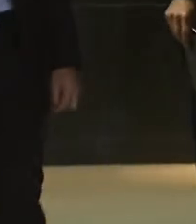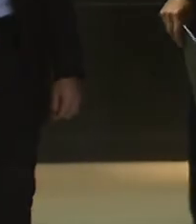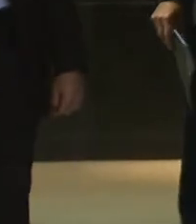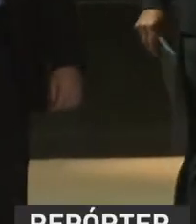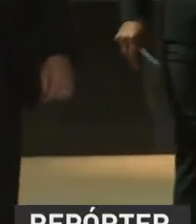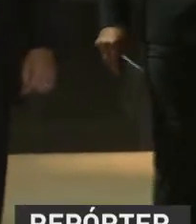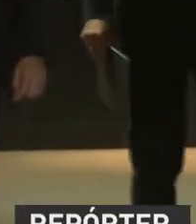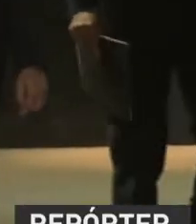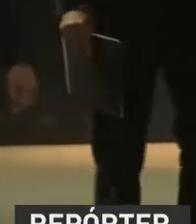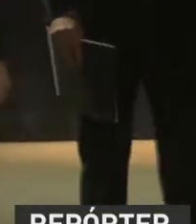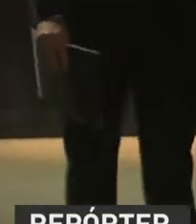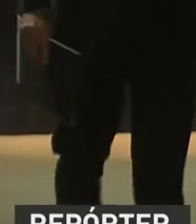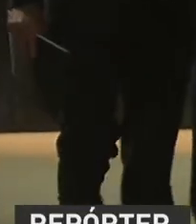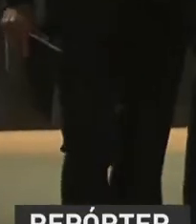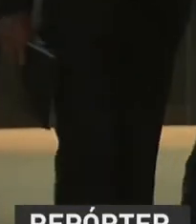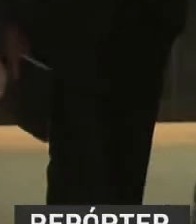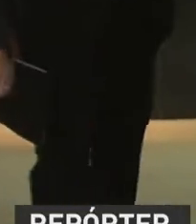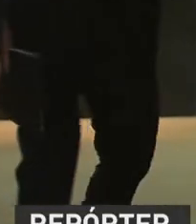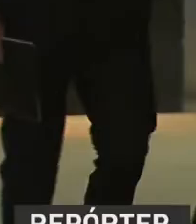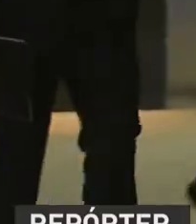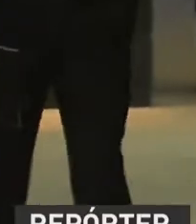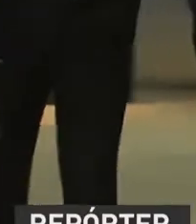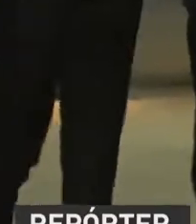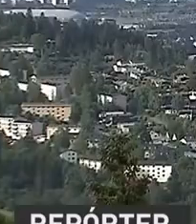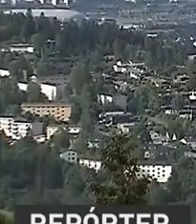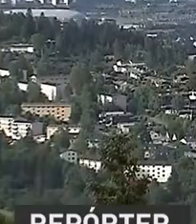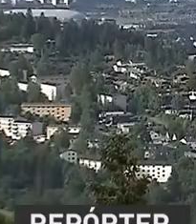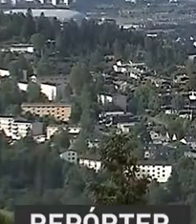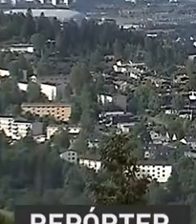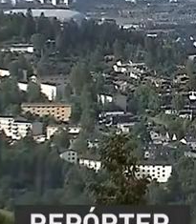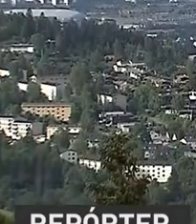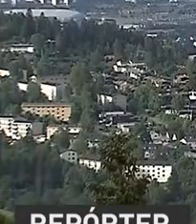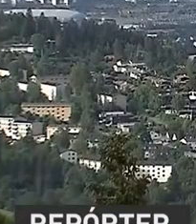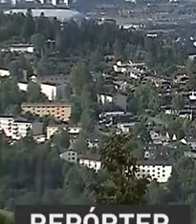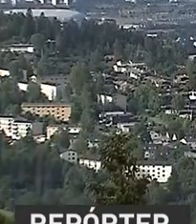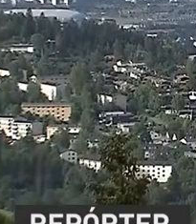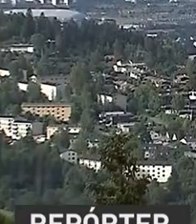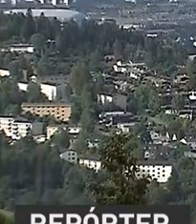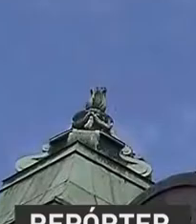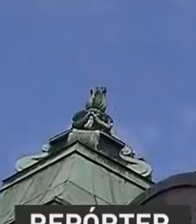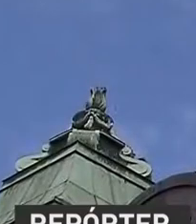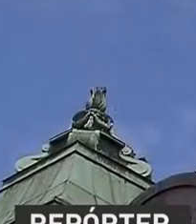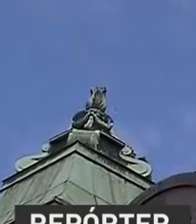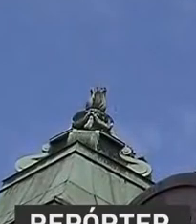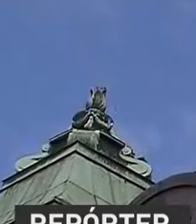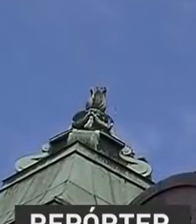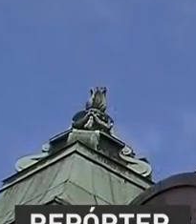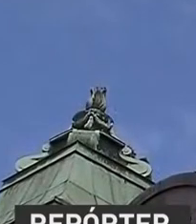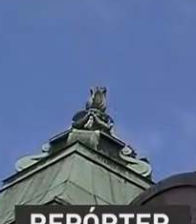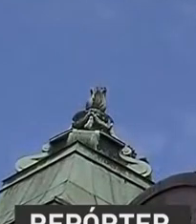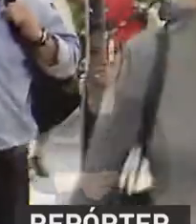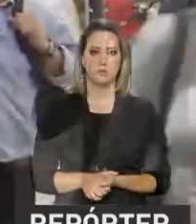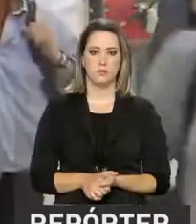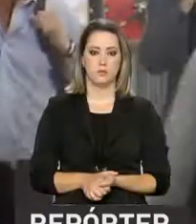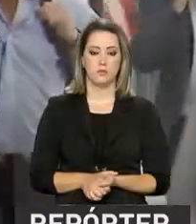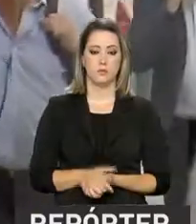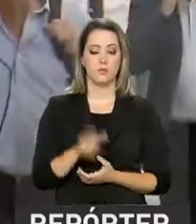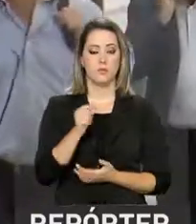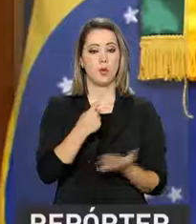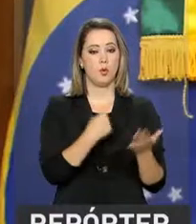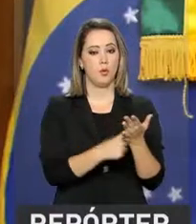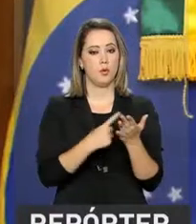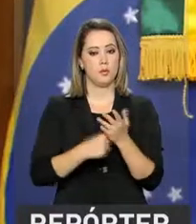O presidente Michel Temer desembarca nesta semana em Oslo, capital da Noruega, para uma agenda política e